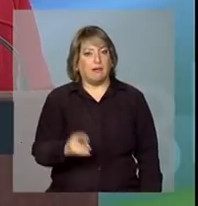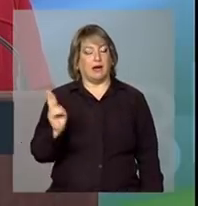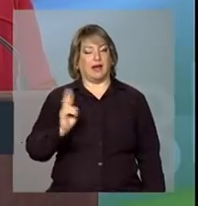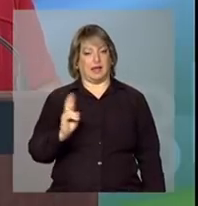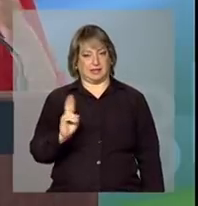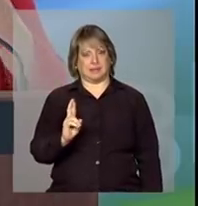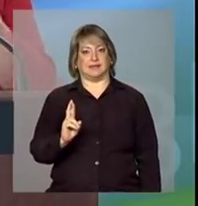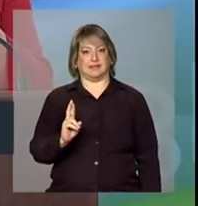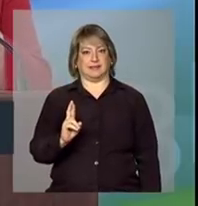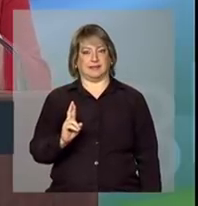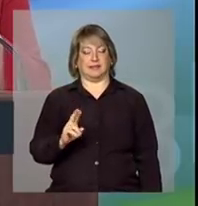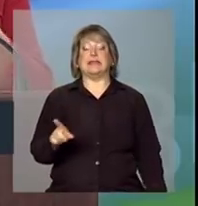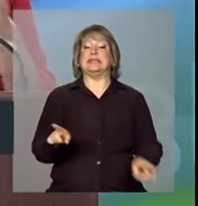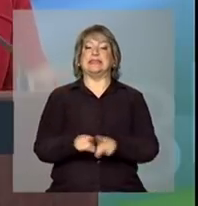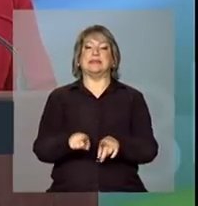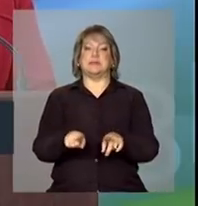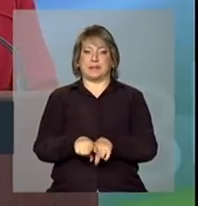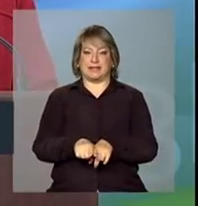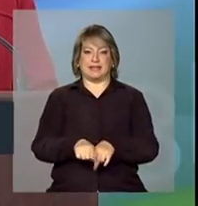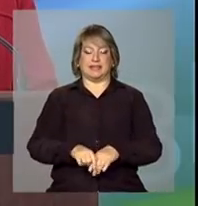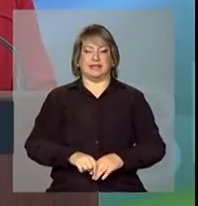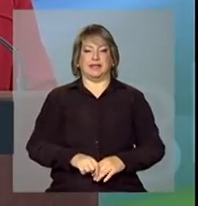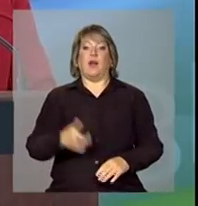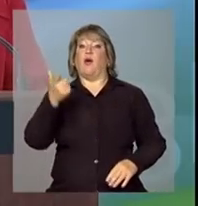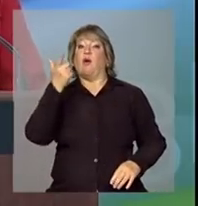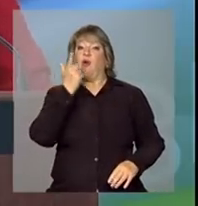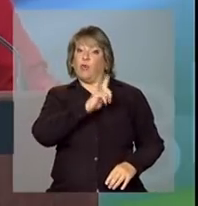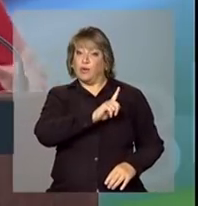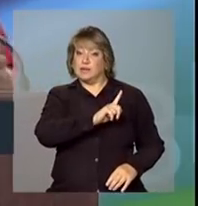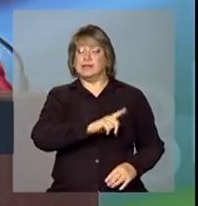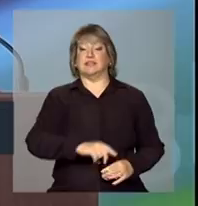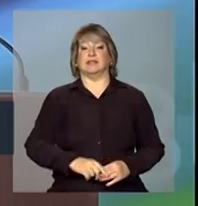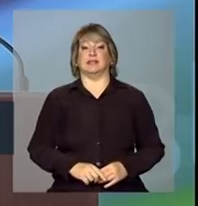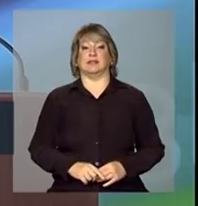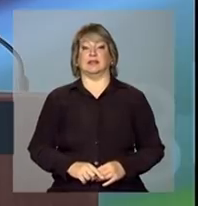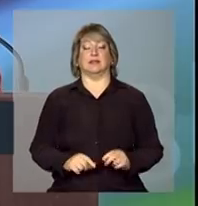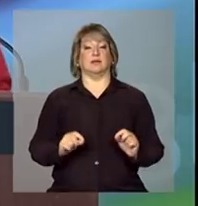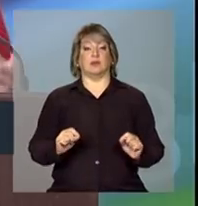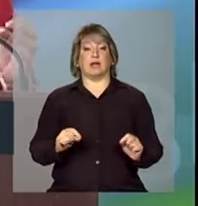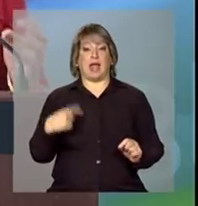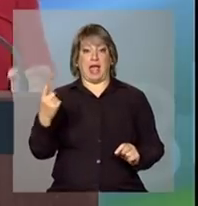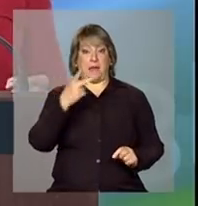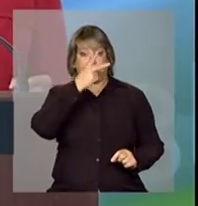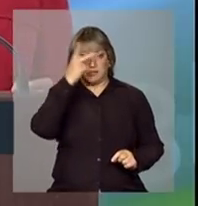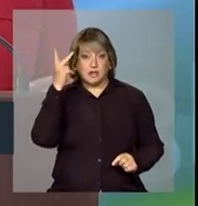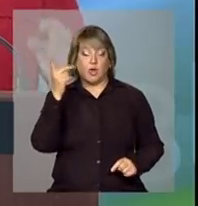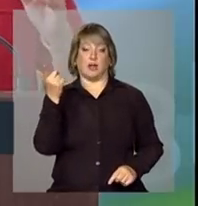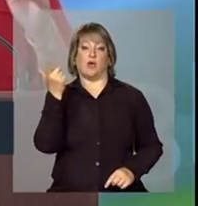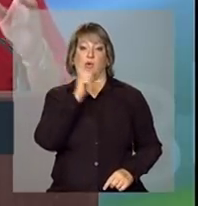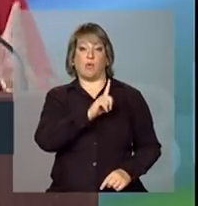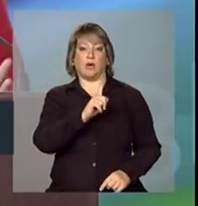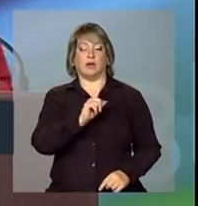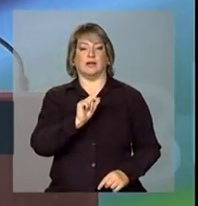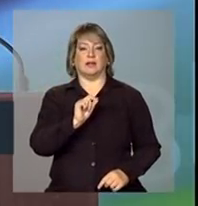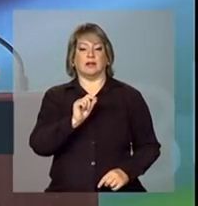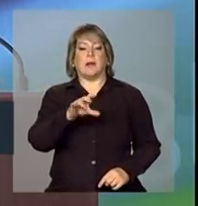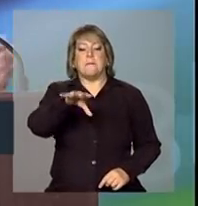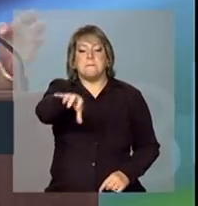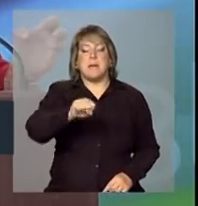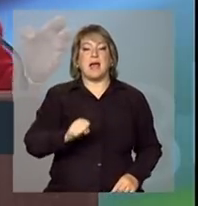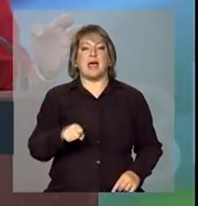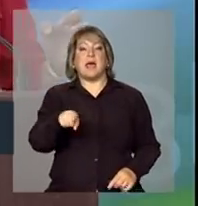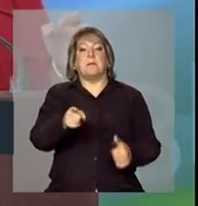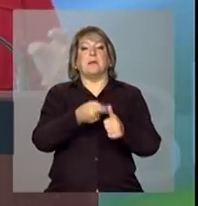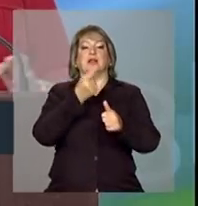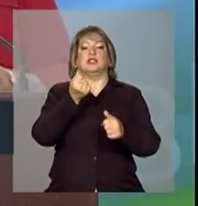E também conseguimos que as pessoas tivessem acesso àquele primeiro dinheiro,